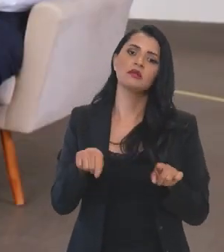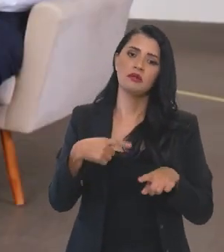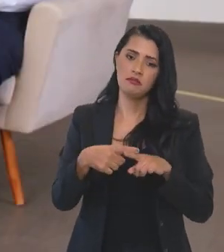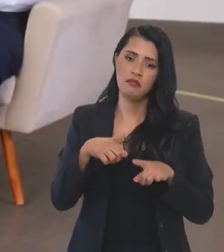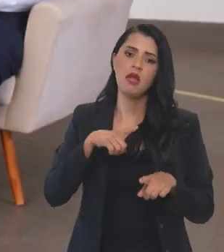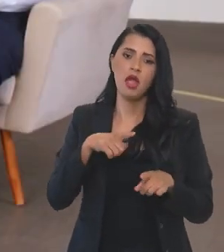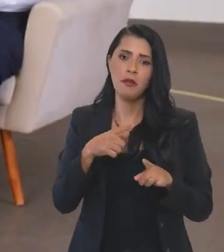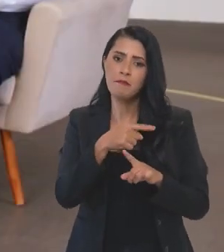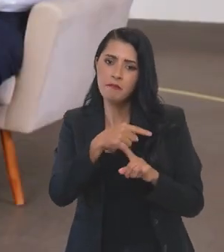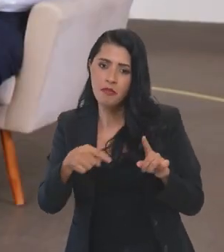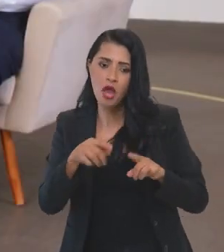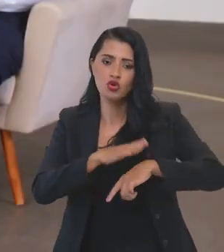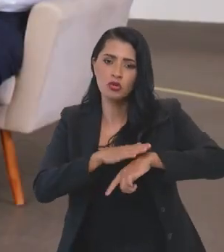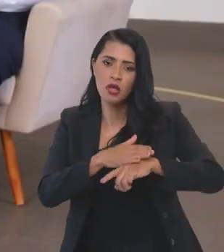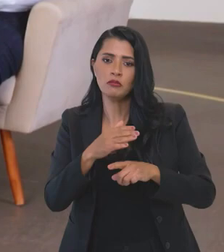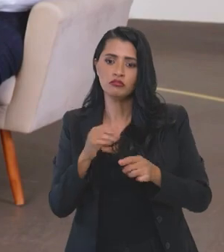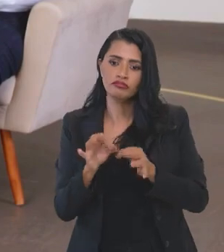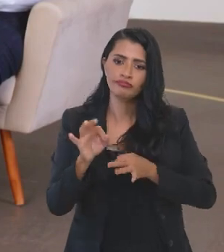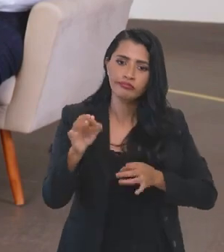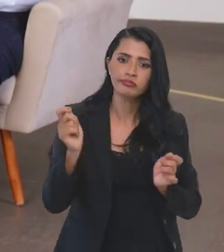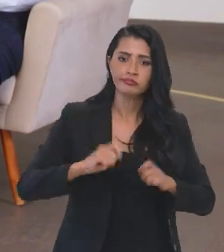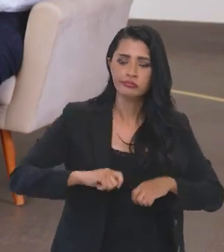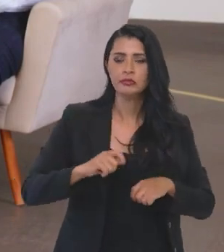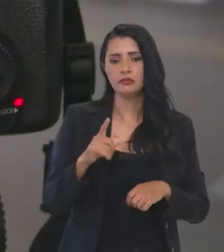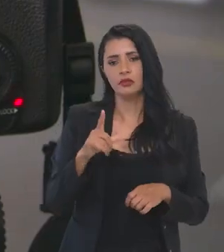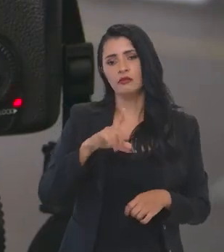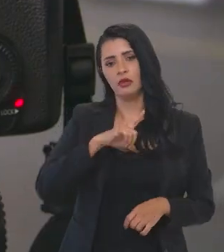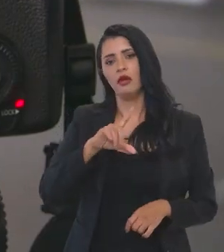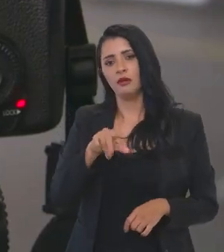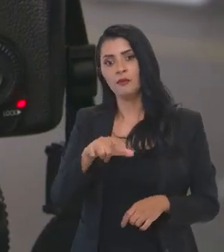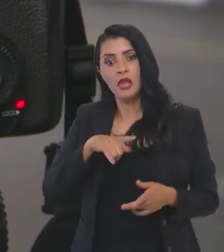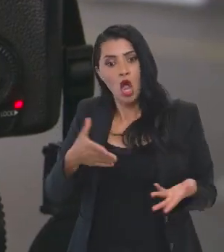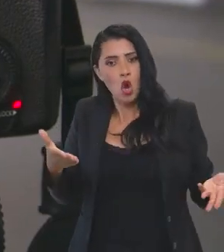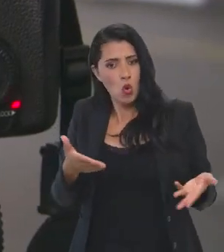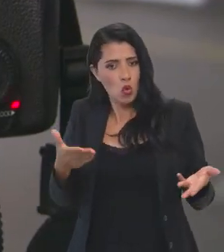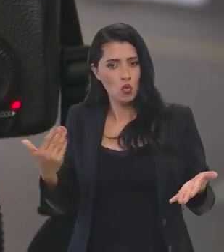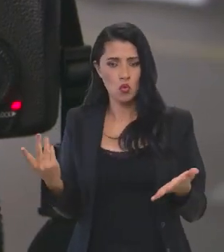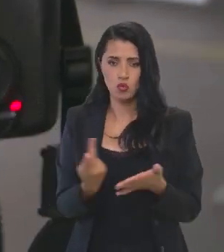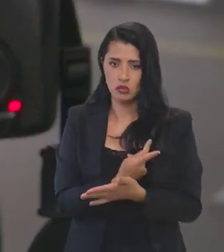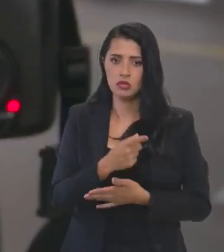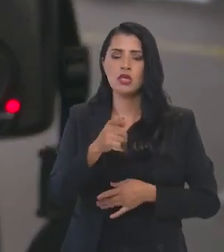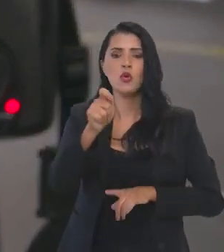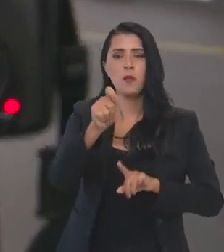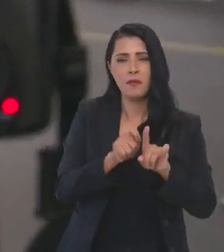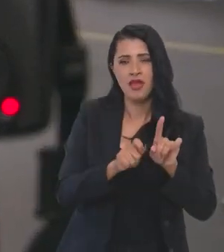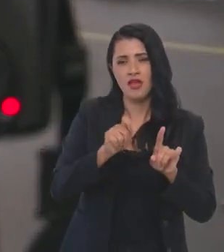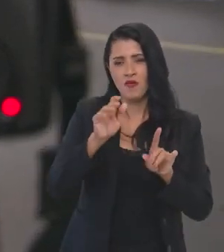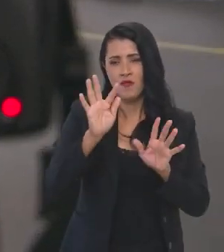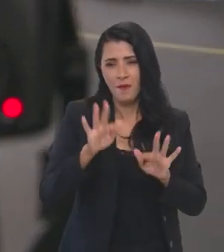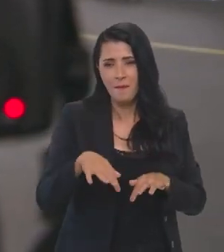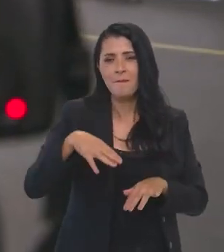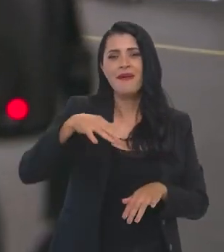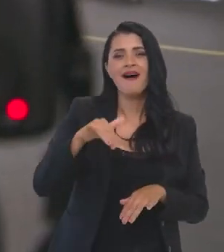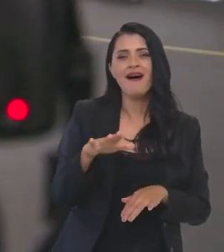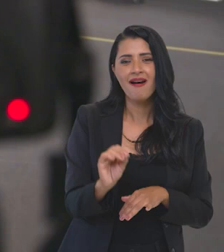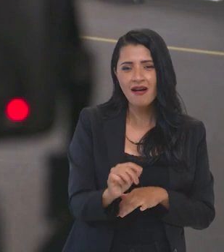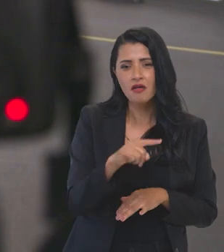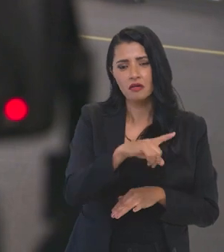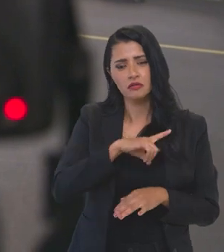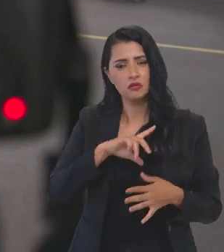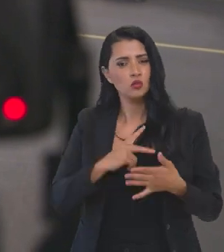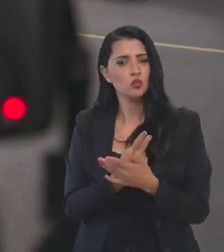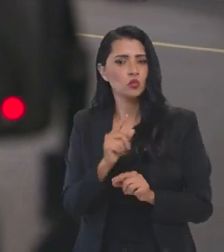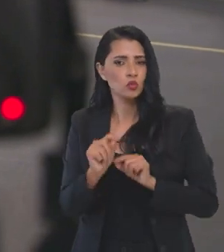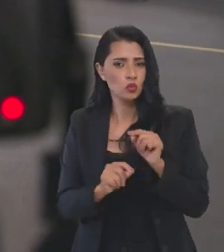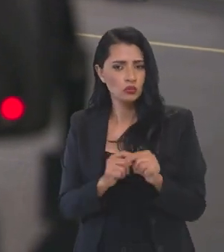mas também está demandando ações de médio e de longo prazo. Mais recentemente, agora, no final de mês de maio, nós